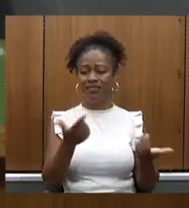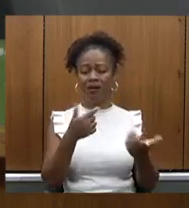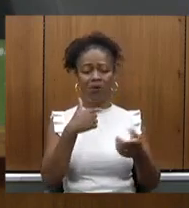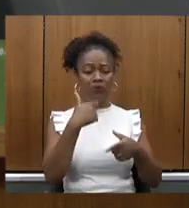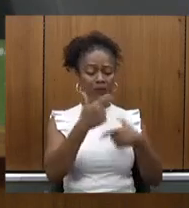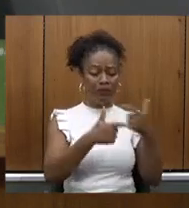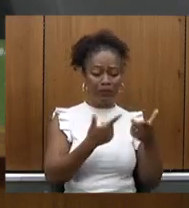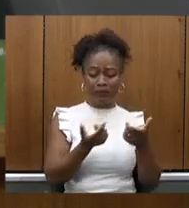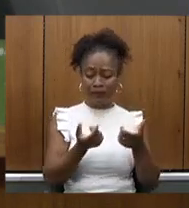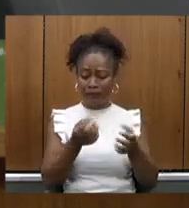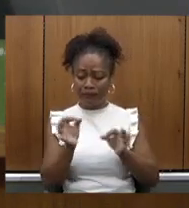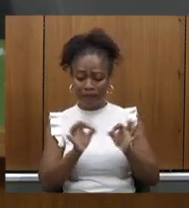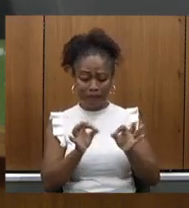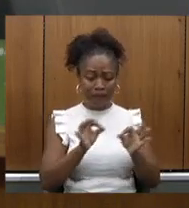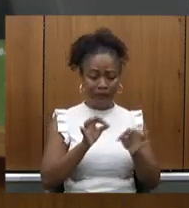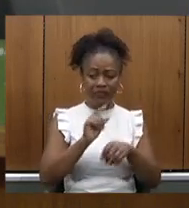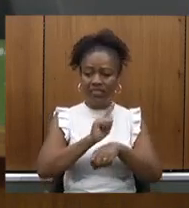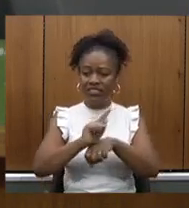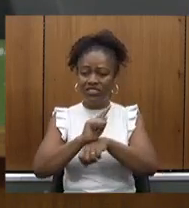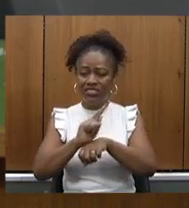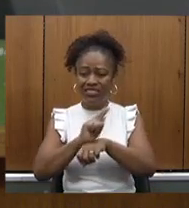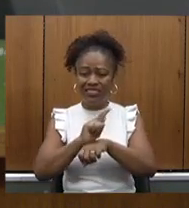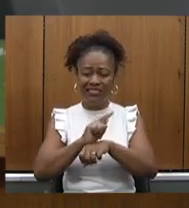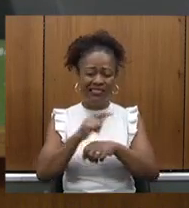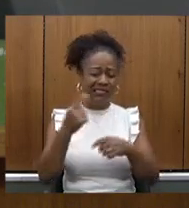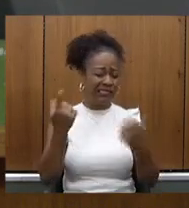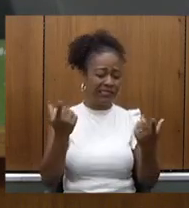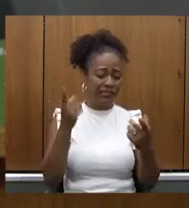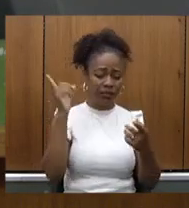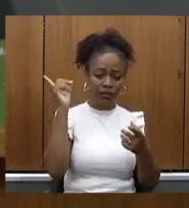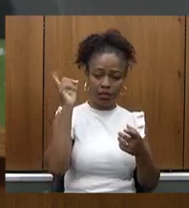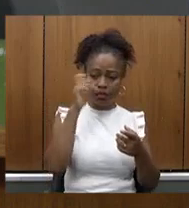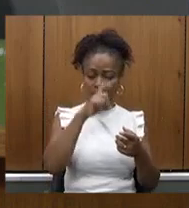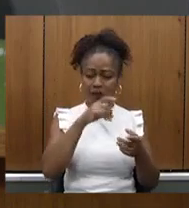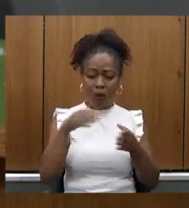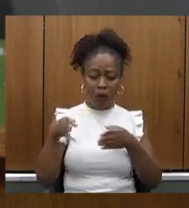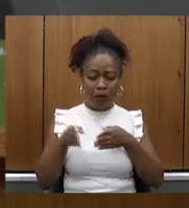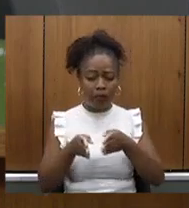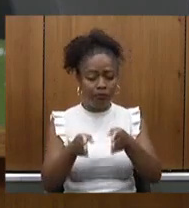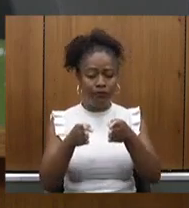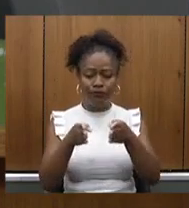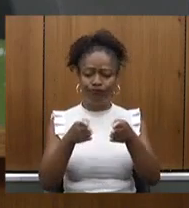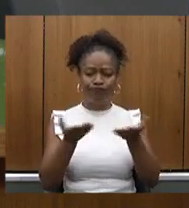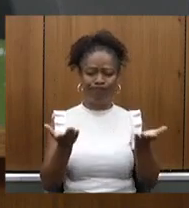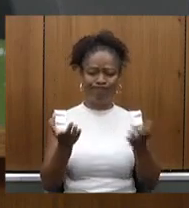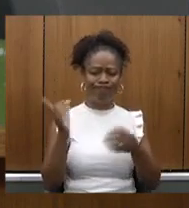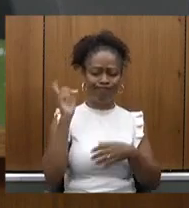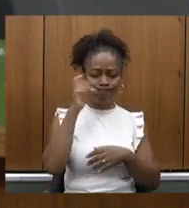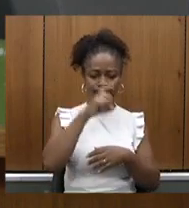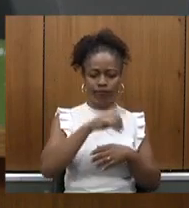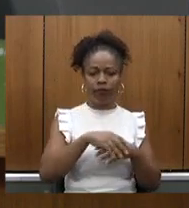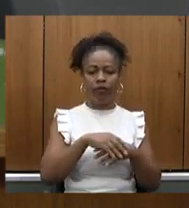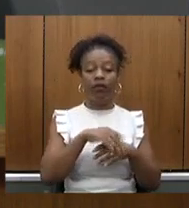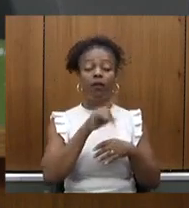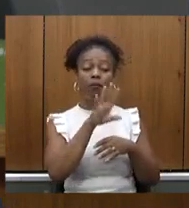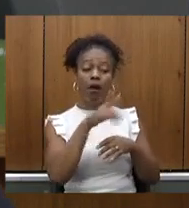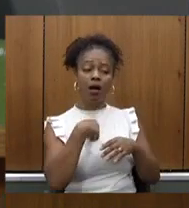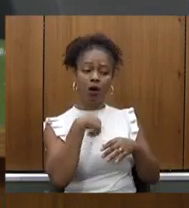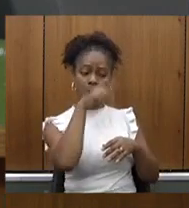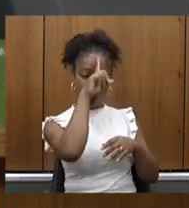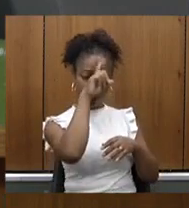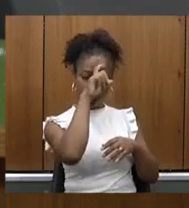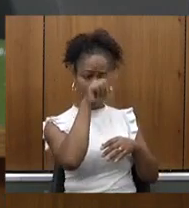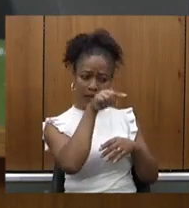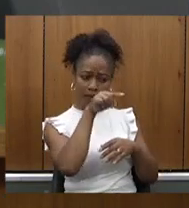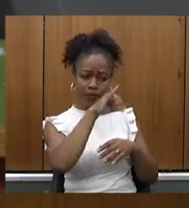gestão dá muito dinamismo na instituição e é um caminho super relevante em relação ao Júlio Acubiché que minha vida foi ali como